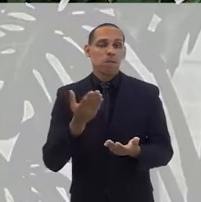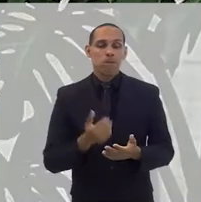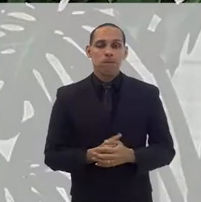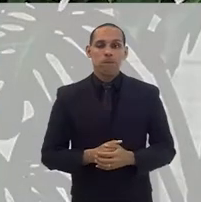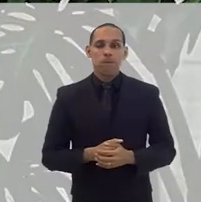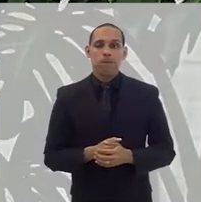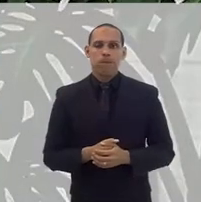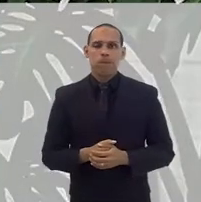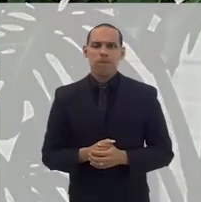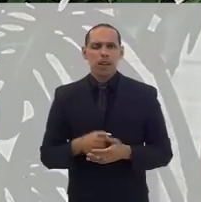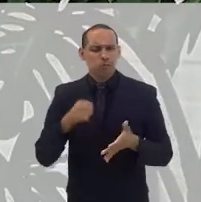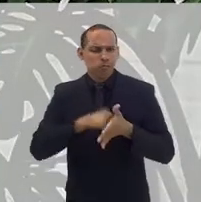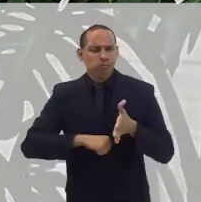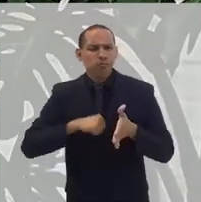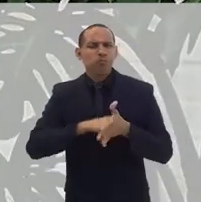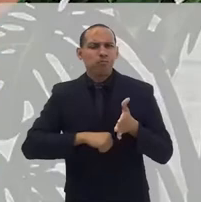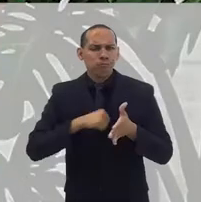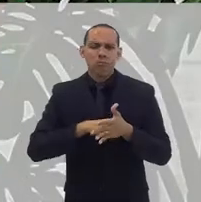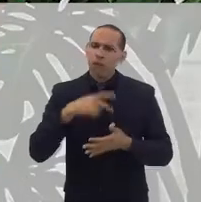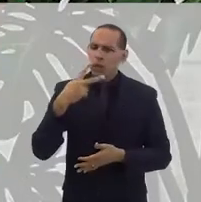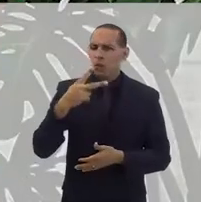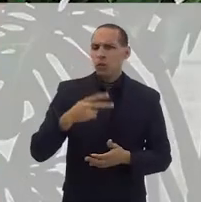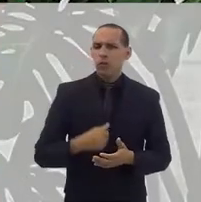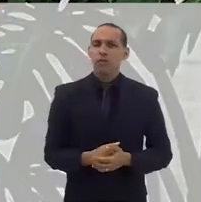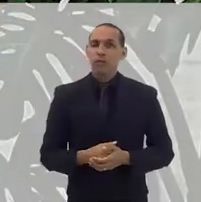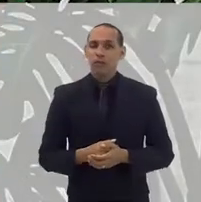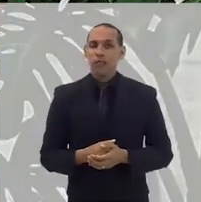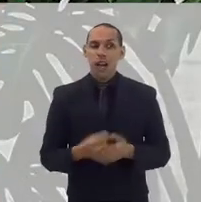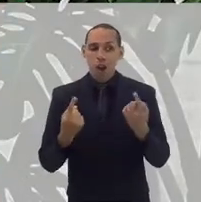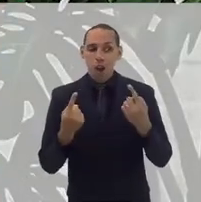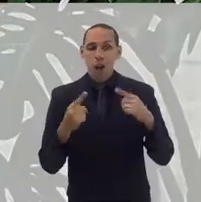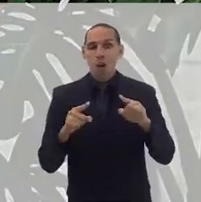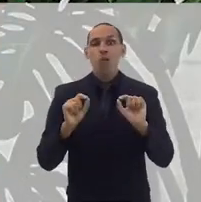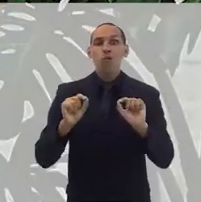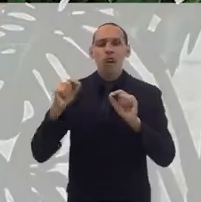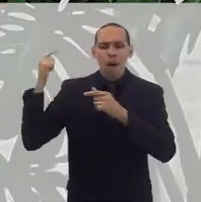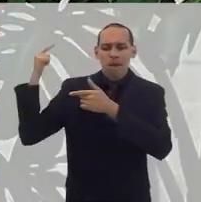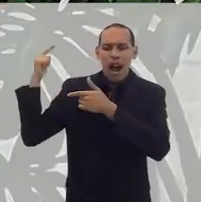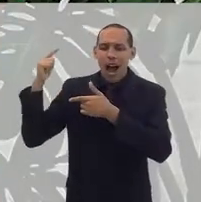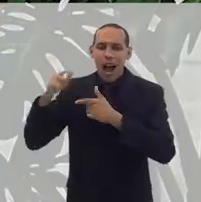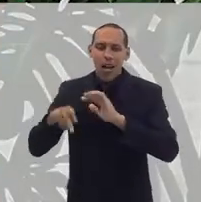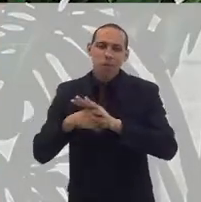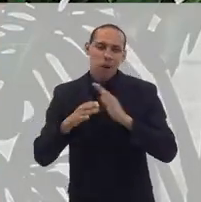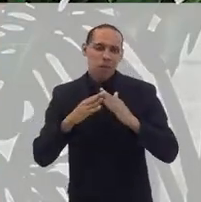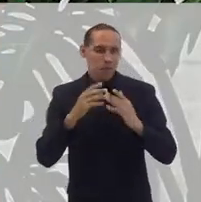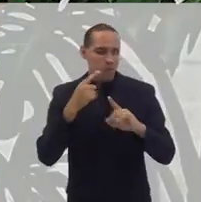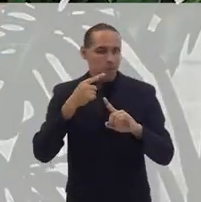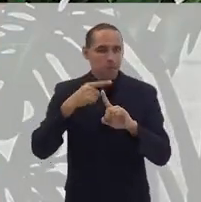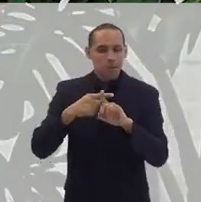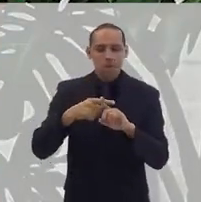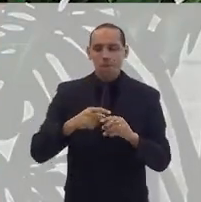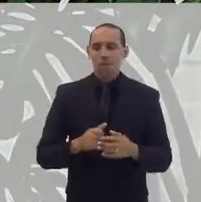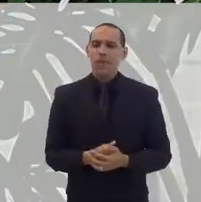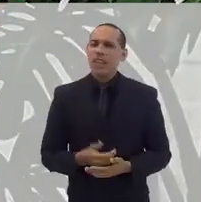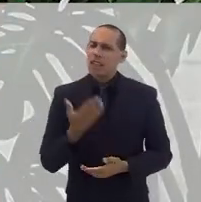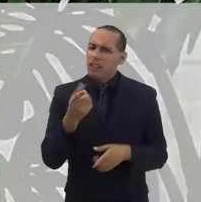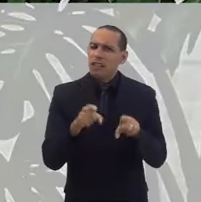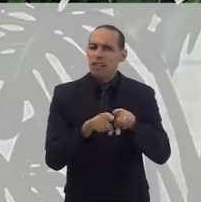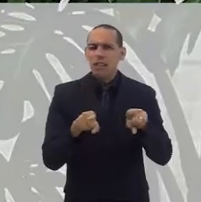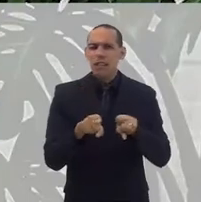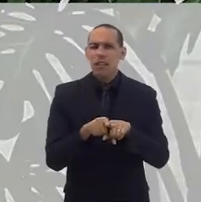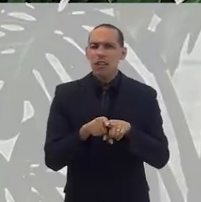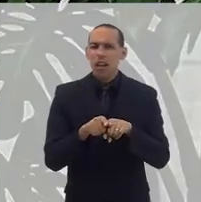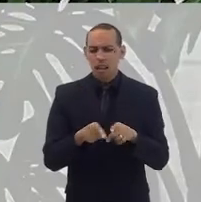aí, nessa sua luta, boa luta contra o fundamentalismo religioso, o senhor